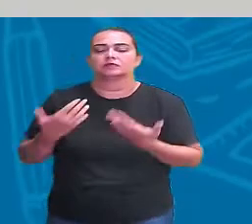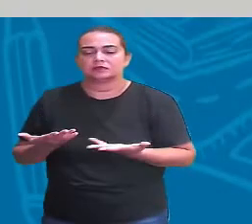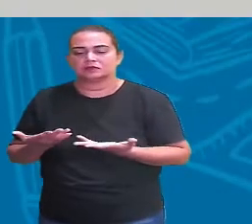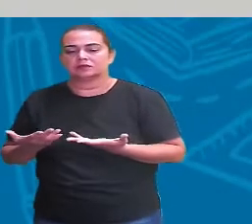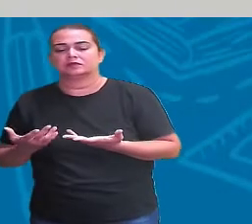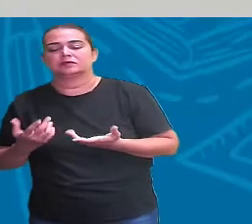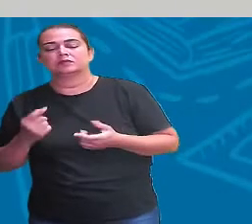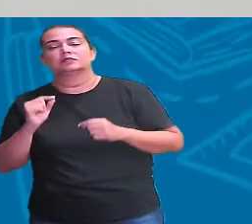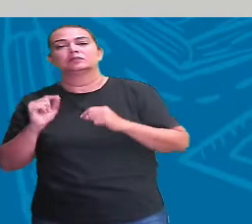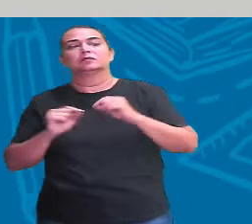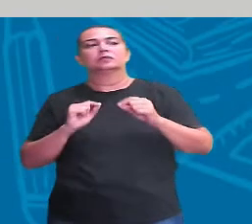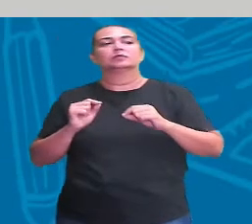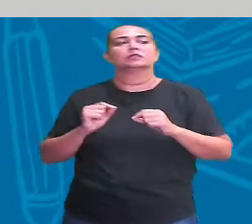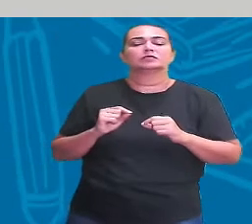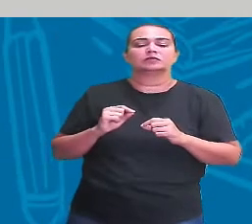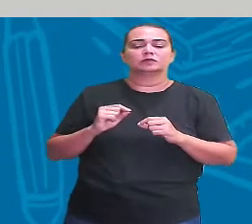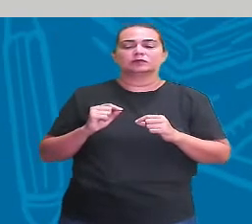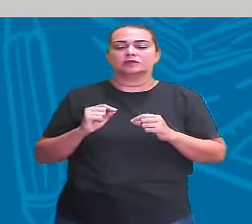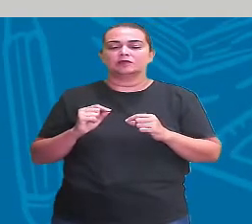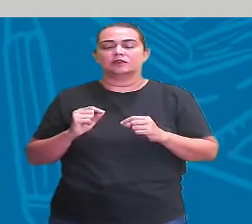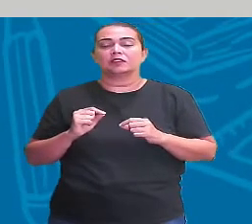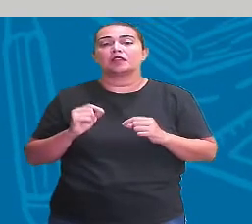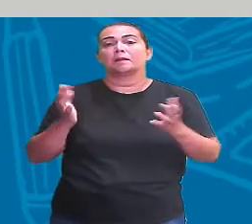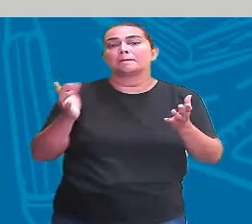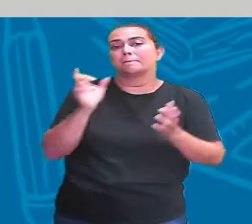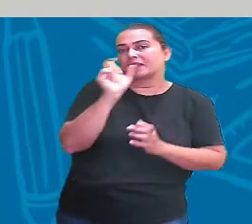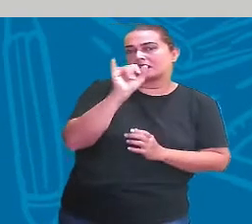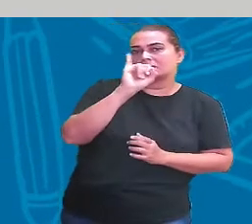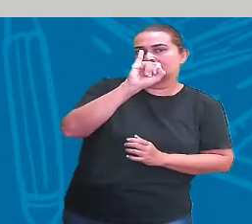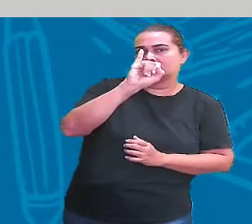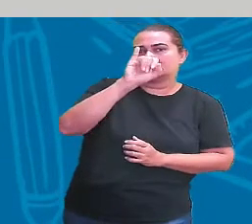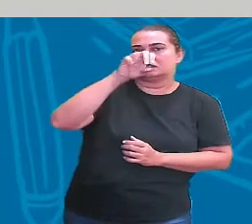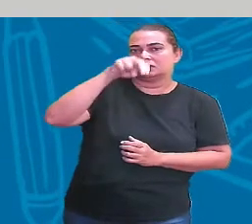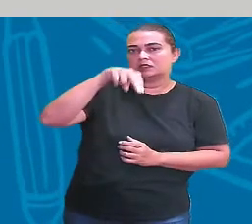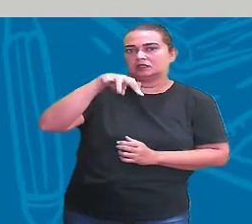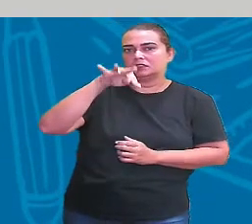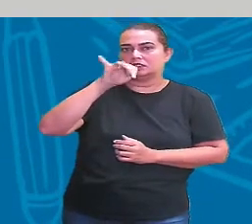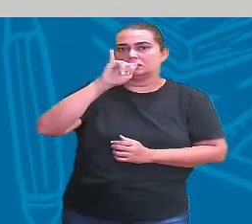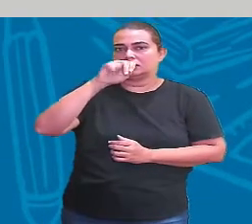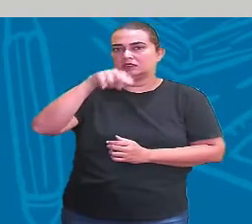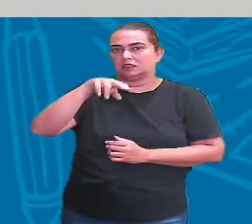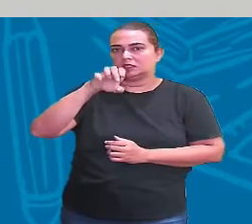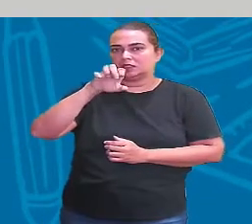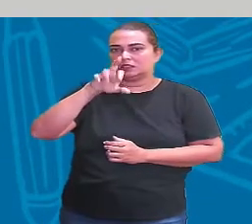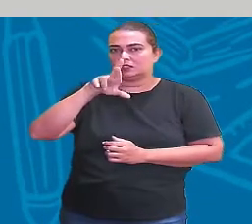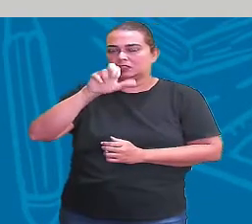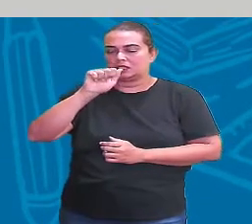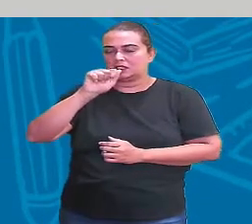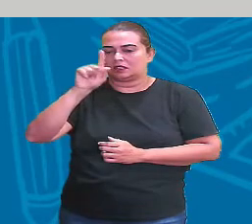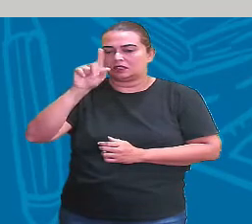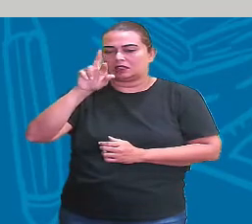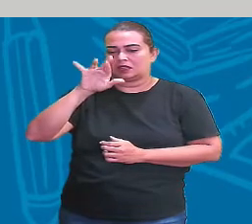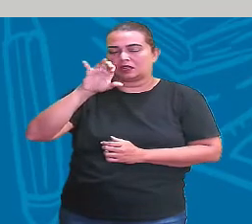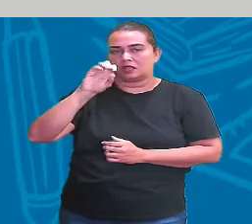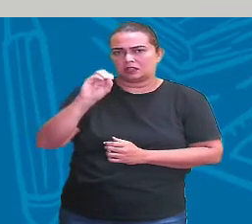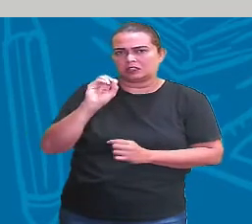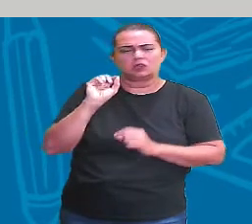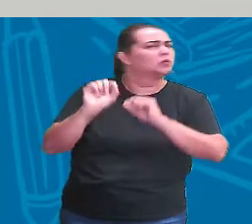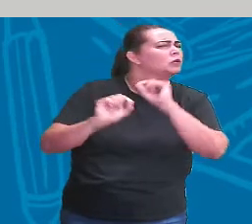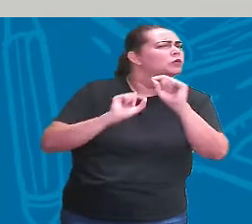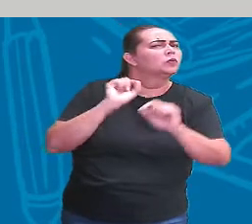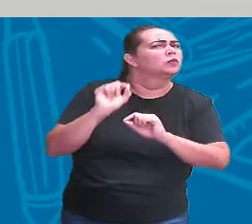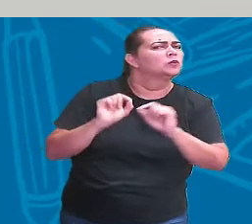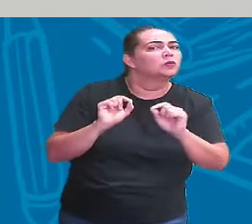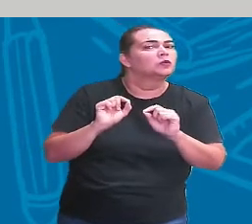ITINERÁRIO! E aí? Sabe o que é ITINERÁRIO? Vamos lá aqui ó, vamos aqui, vamos aqui, vamos aqui, vamos ver. ITINERÁRIO! É o